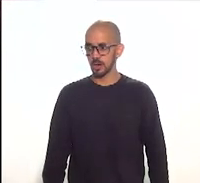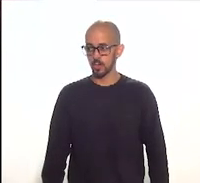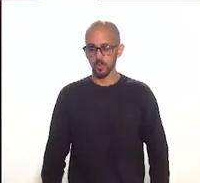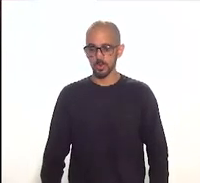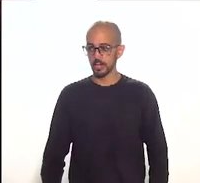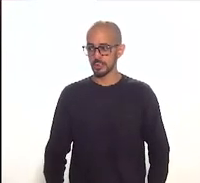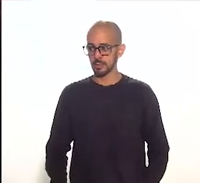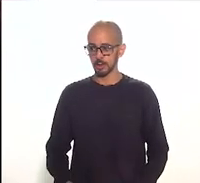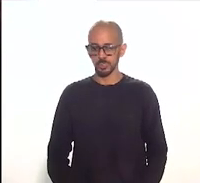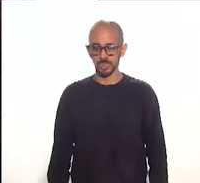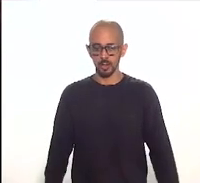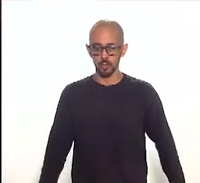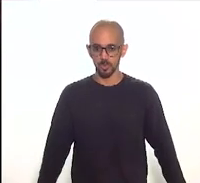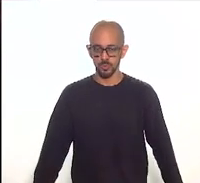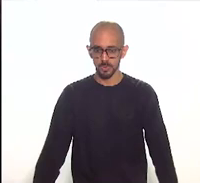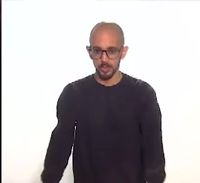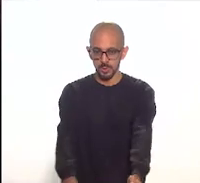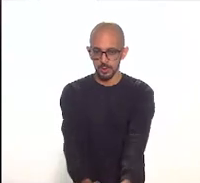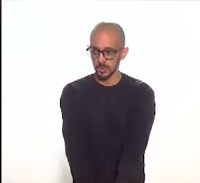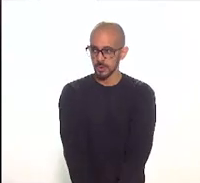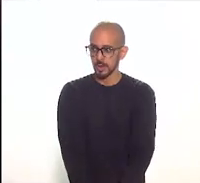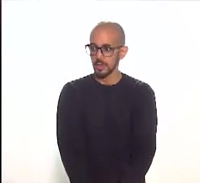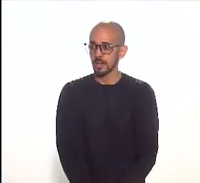Daniela, com o áudio desligado.